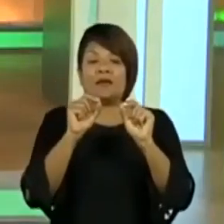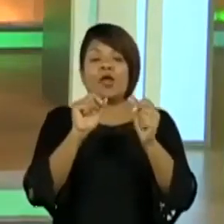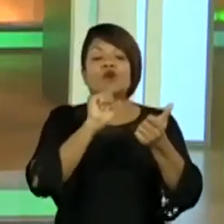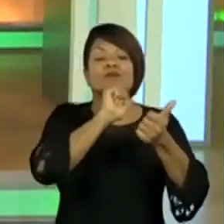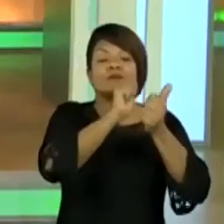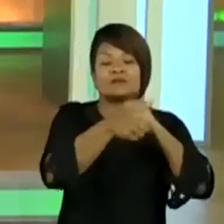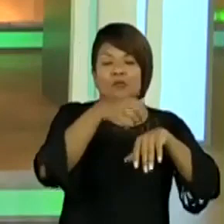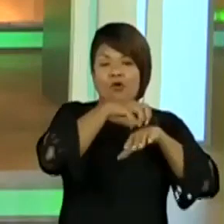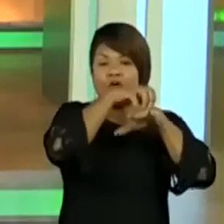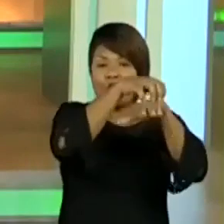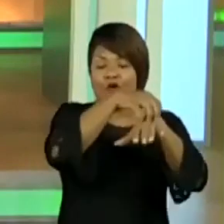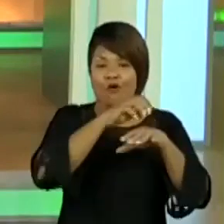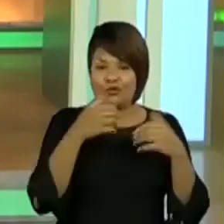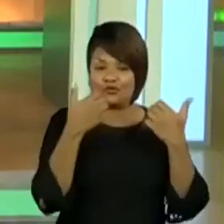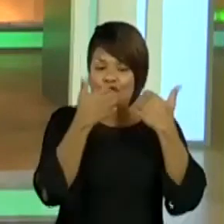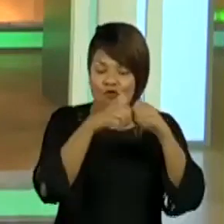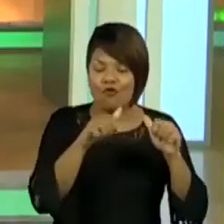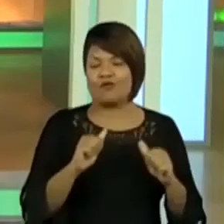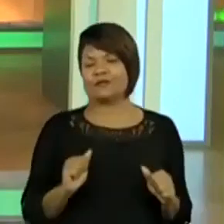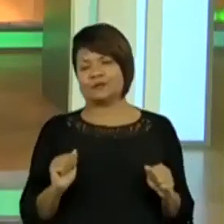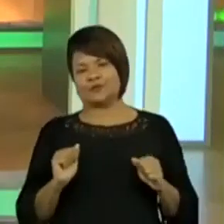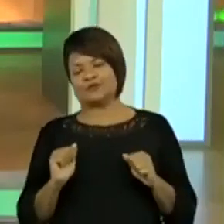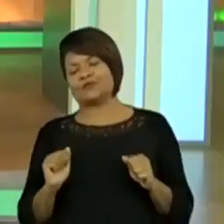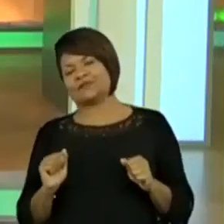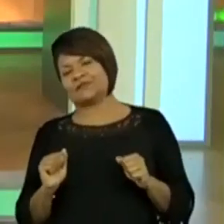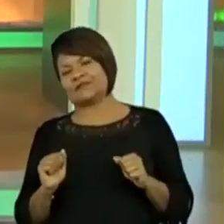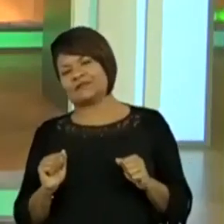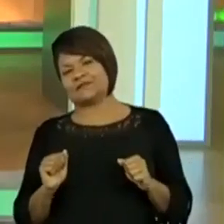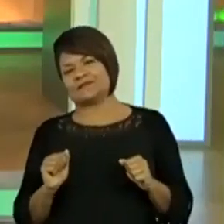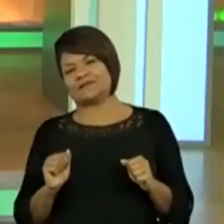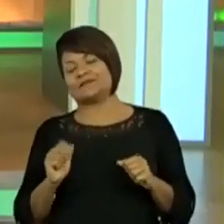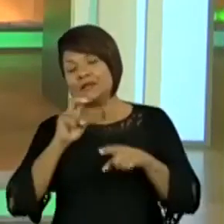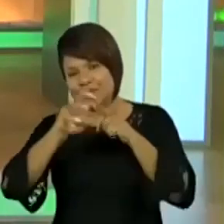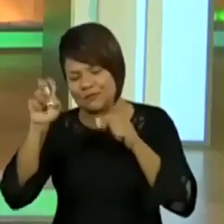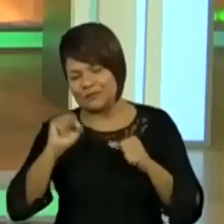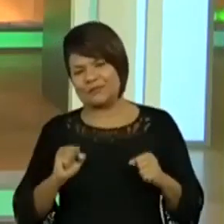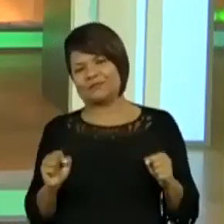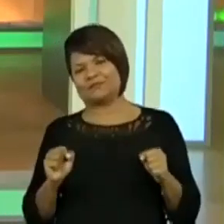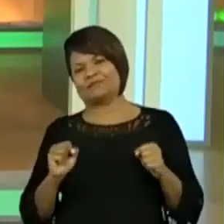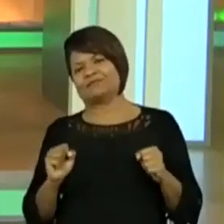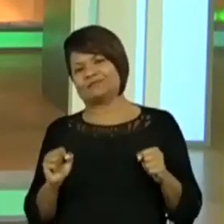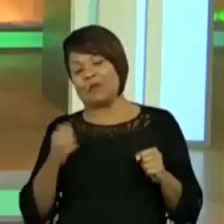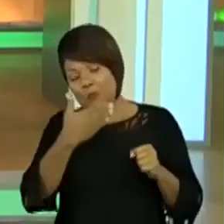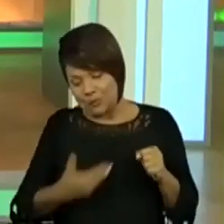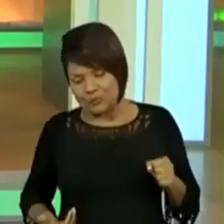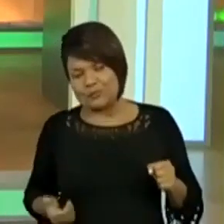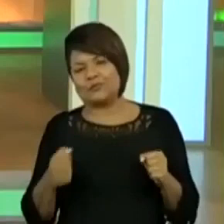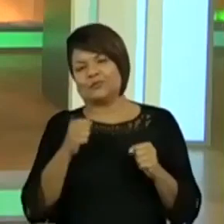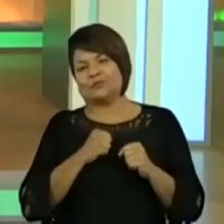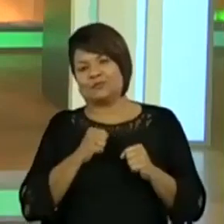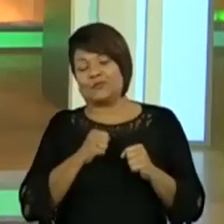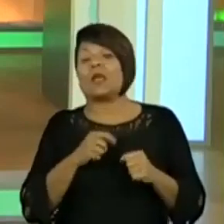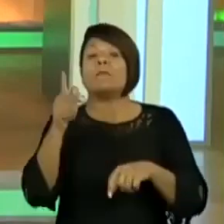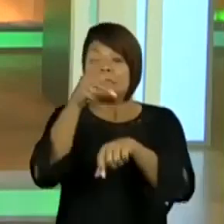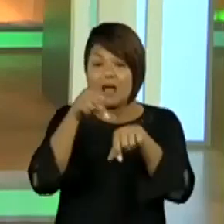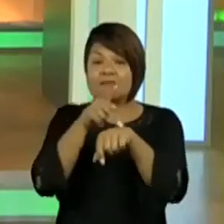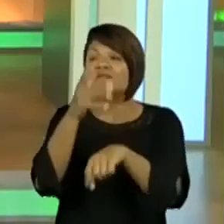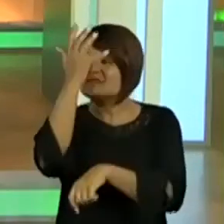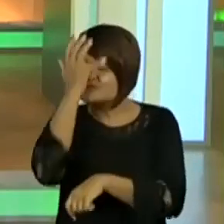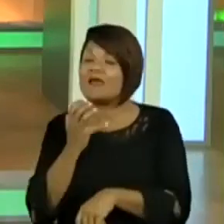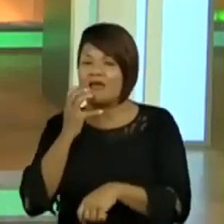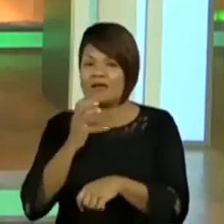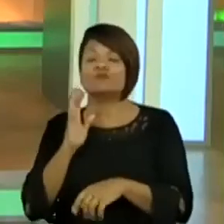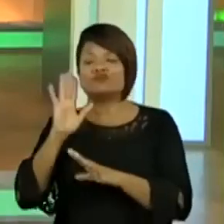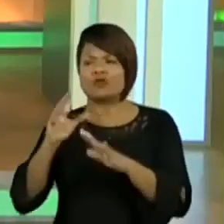Mas a gente sabe, gente, o transporte público é complicado. Países sérios investiram em transporte público para uma melhoria.